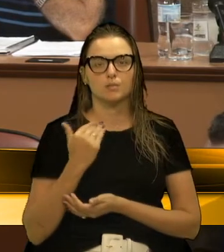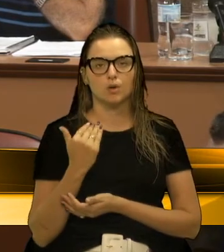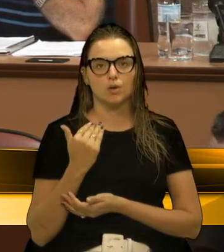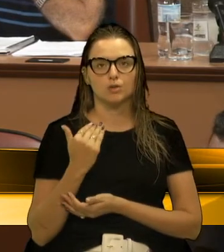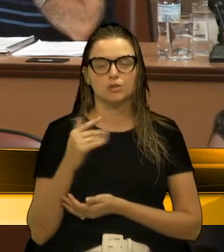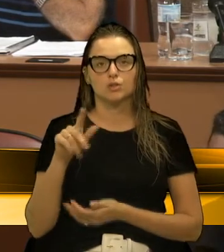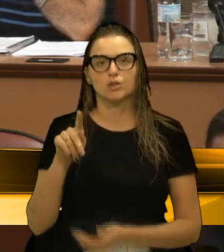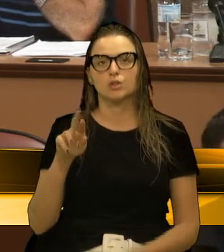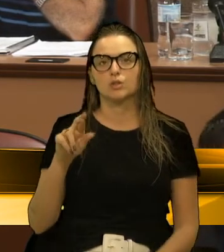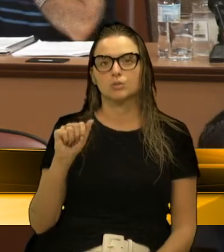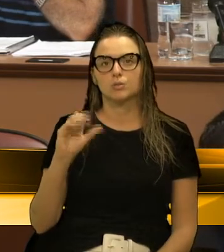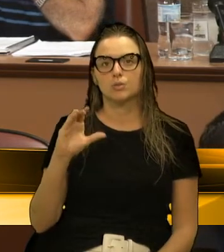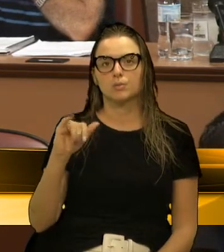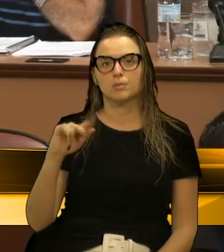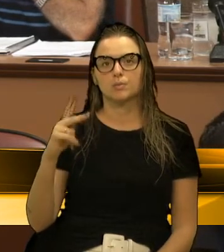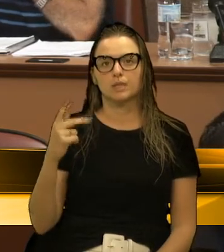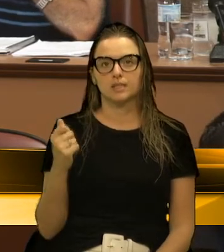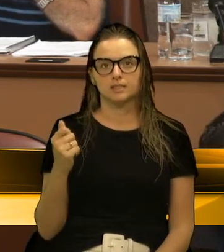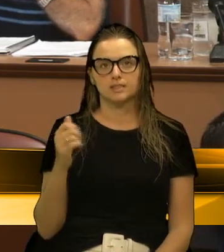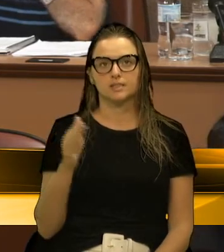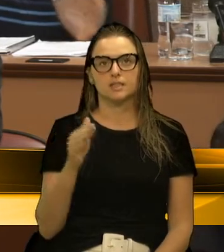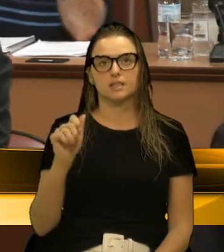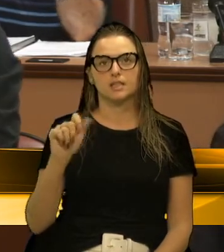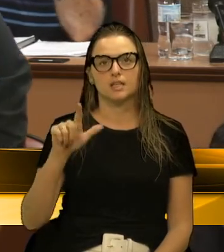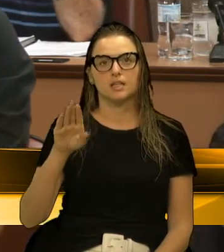-febiano, Alberto Arioli.